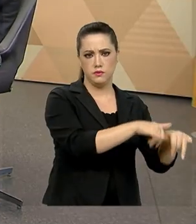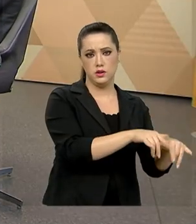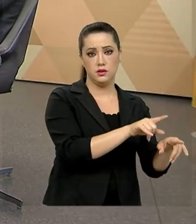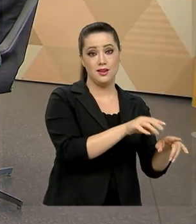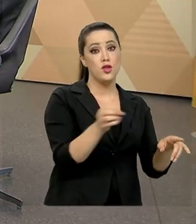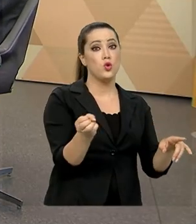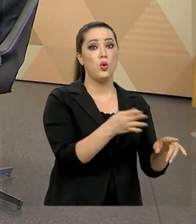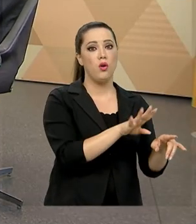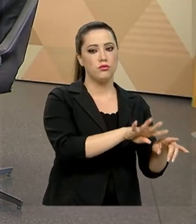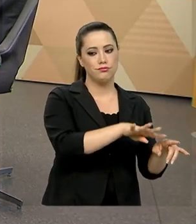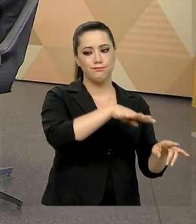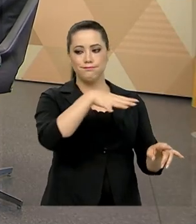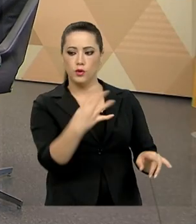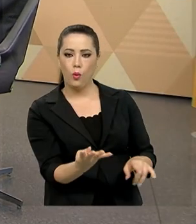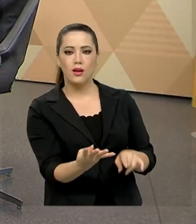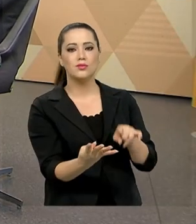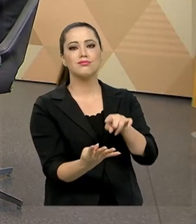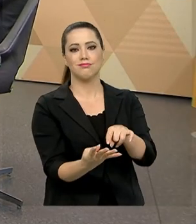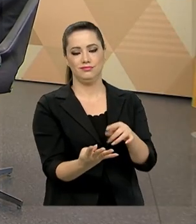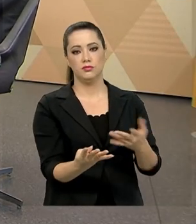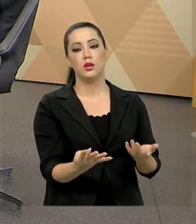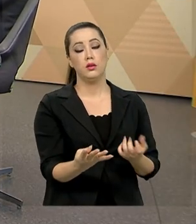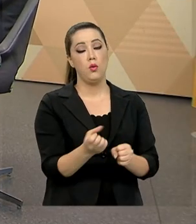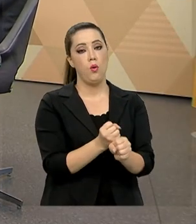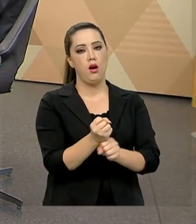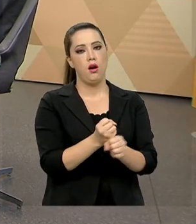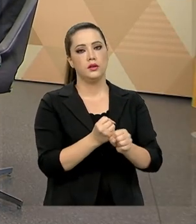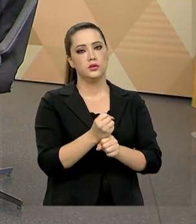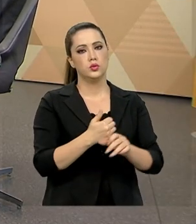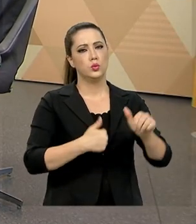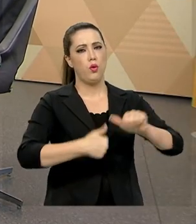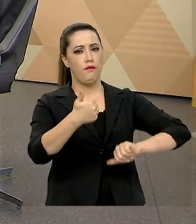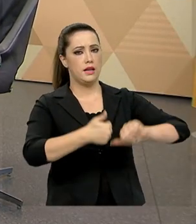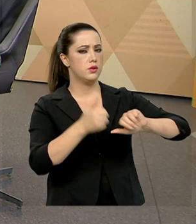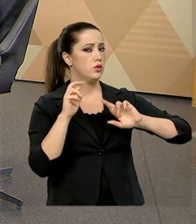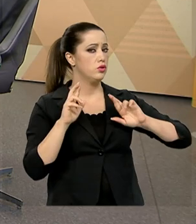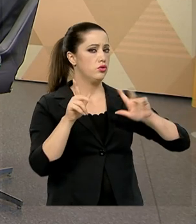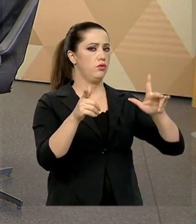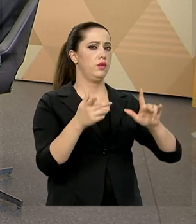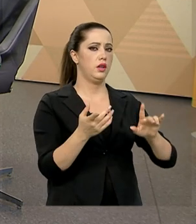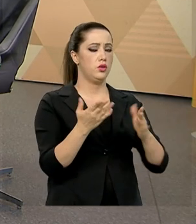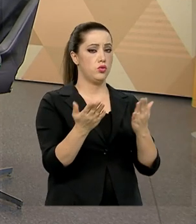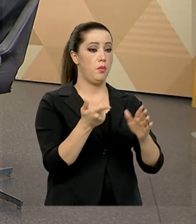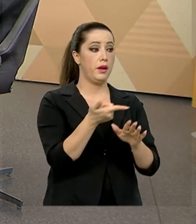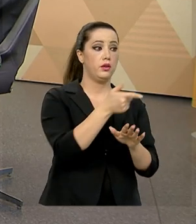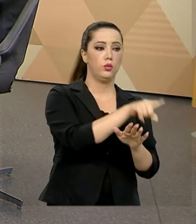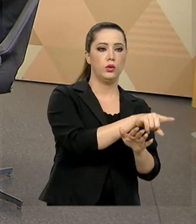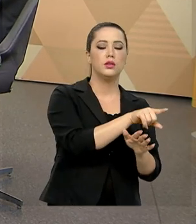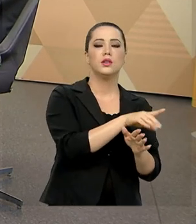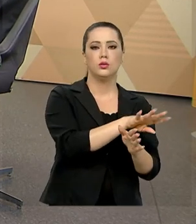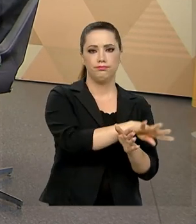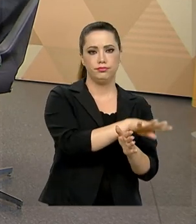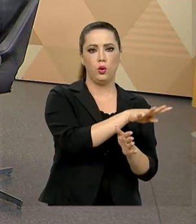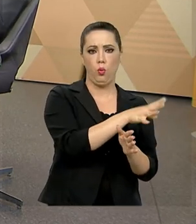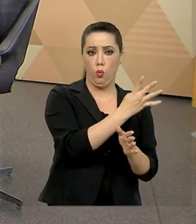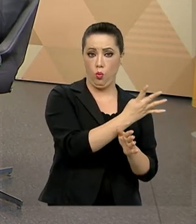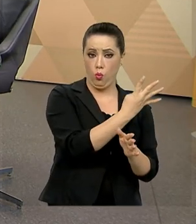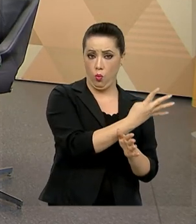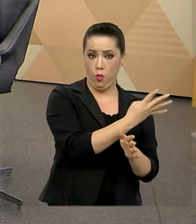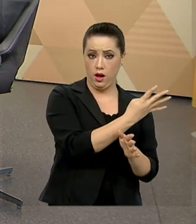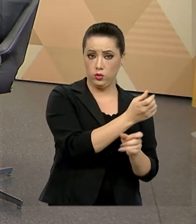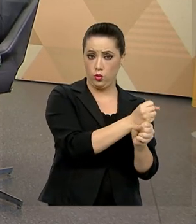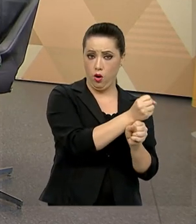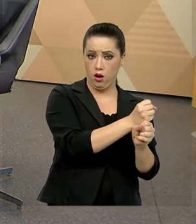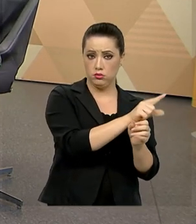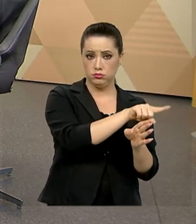começar um novo quadriênio, inclusive, com indicadores de avaliação completamente diferentes. E vamos ter um novo Plano Nacional de